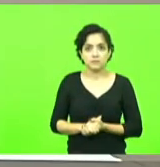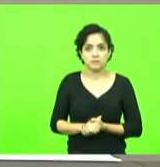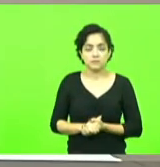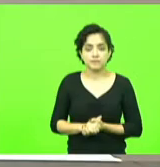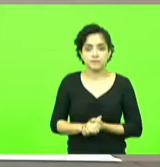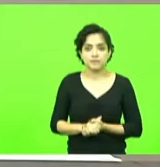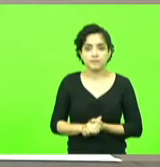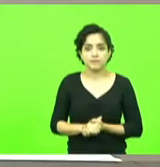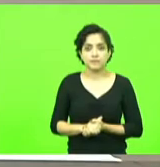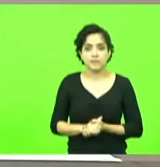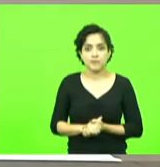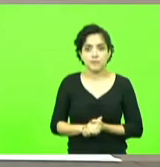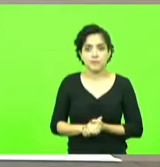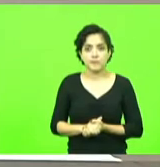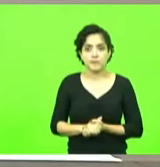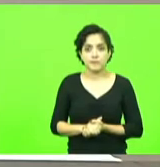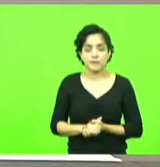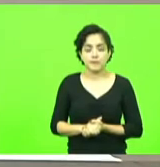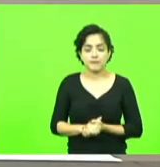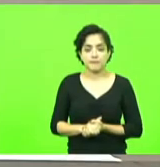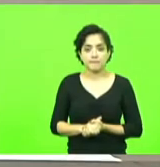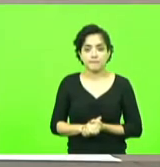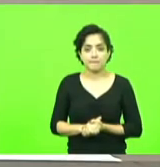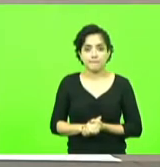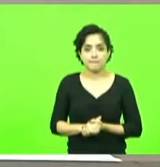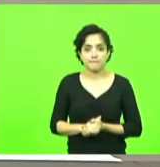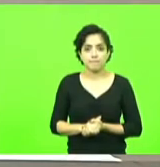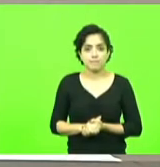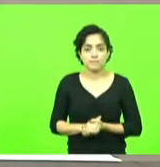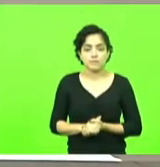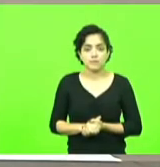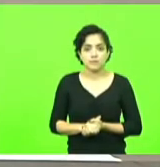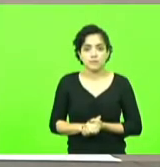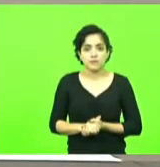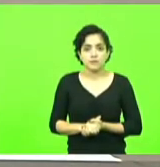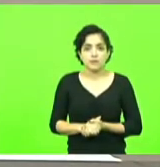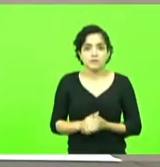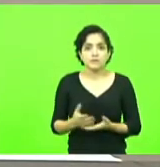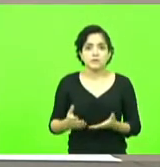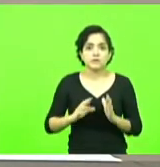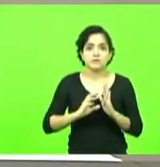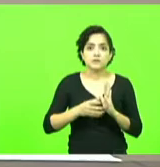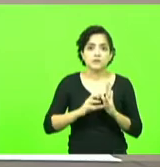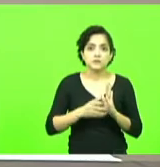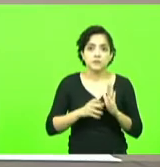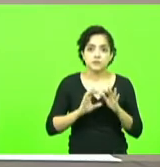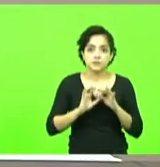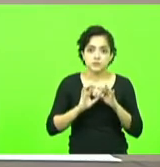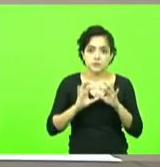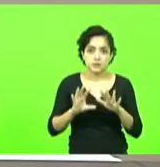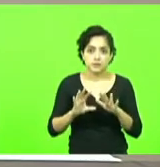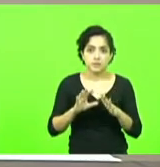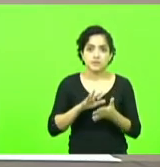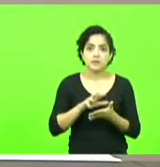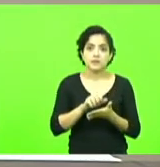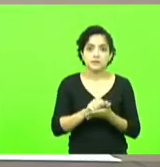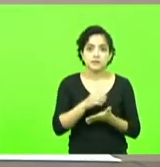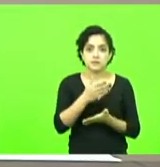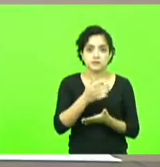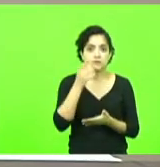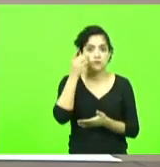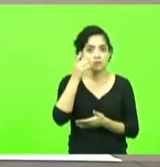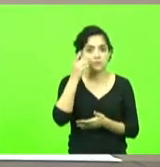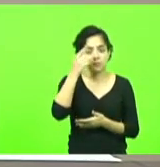obrigado parabéns mais uma vez João Amin Partido Liberal da inscrita do deputado Maurício Cudillac